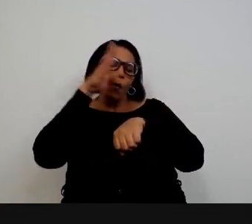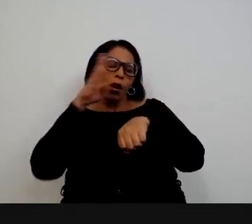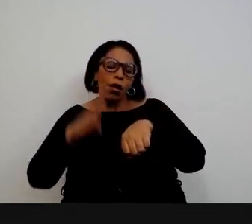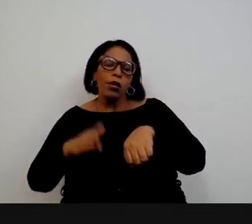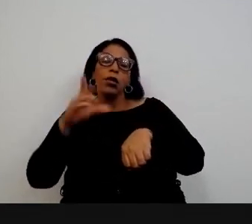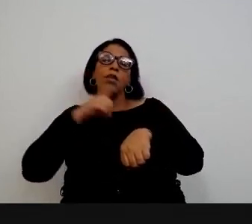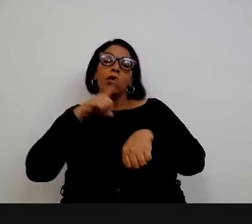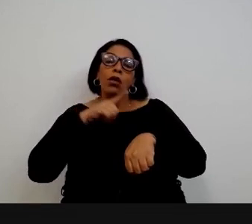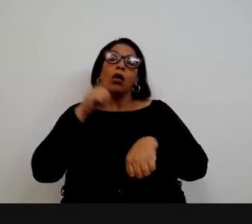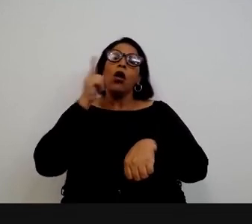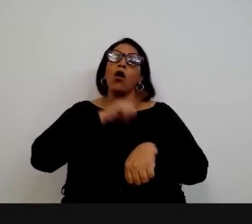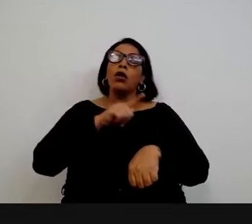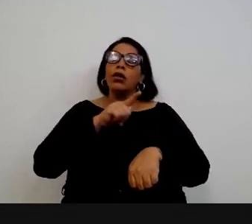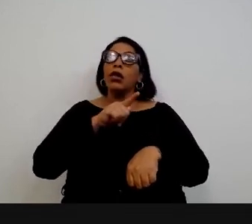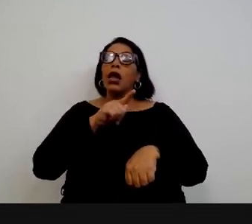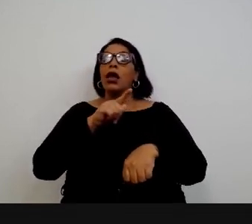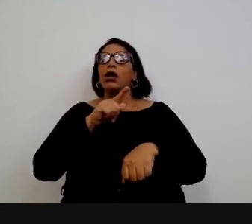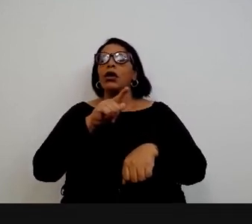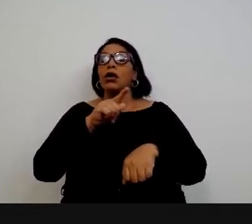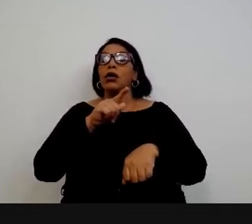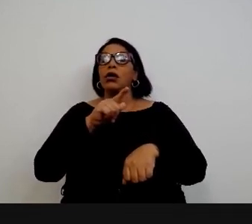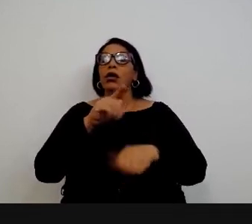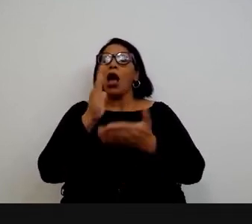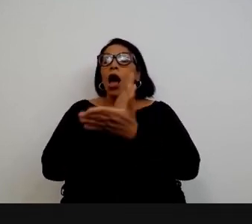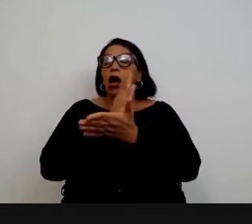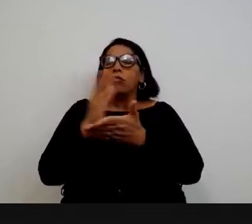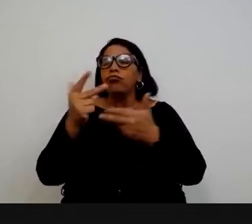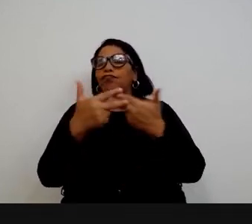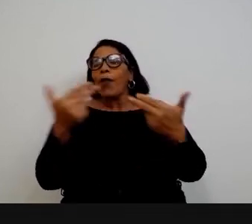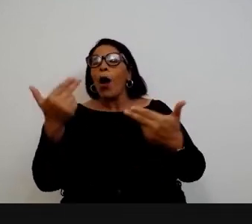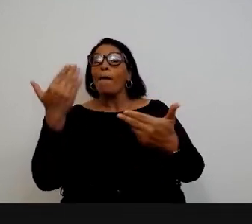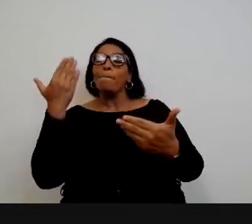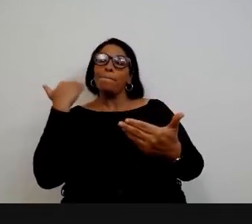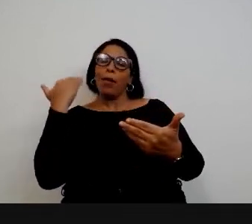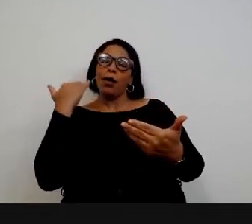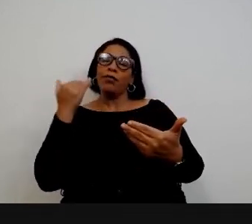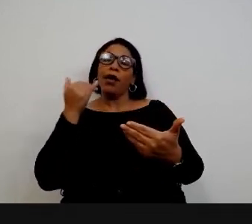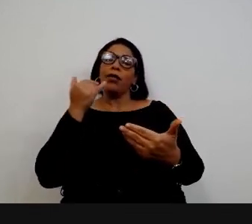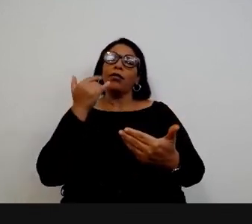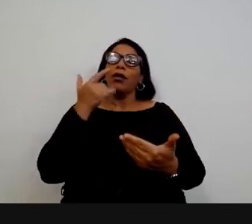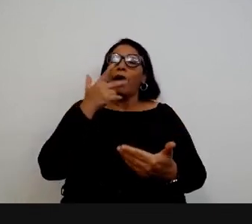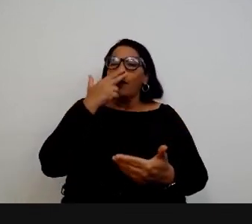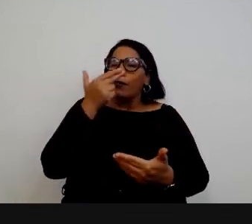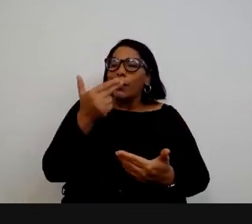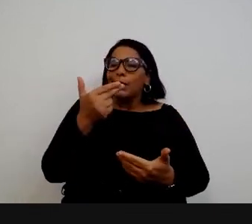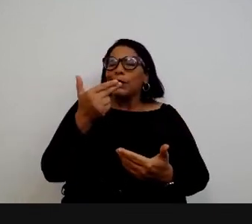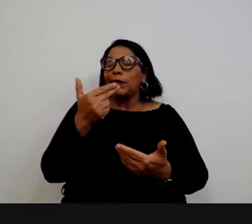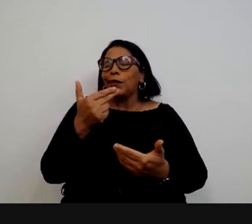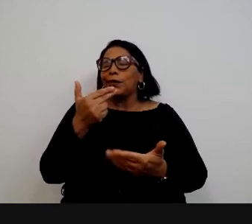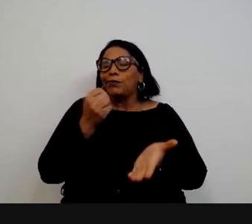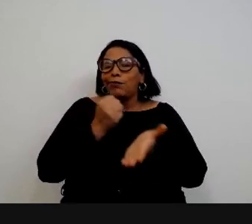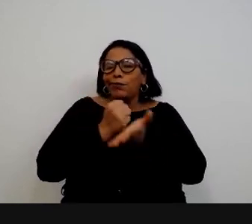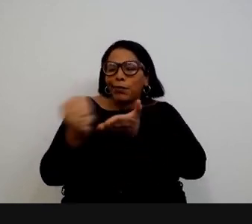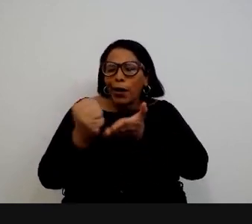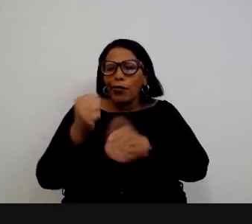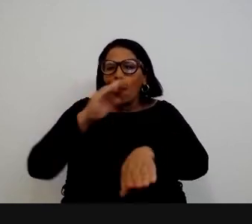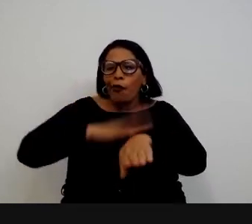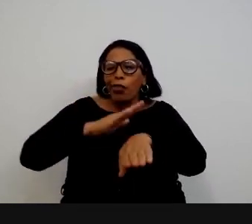fiscal de fazer com que o Brasil se tornasse em certa medida antes era um exemplo do que não ser feito passou a ser um exemplo do que ser feito